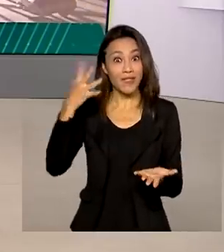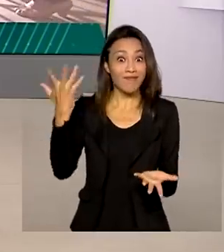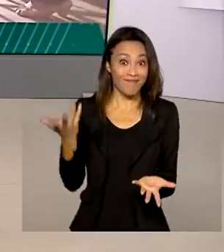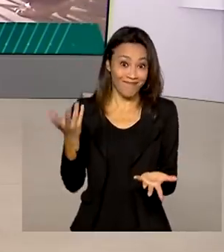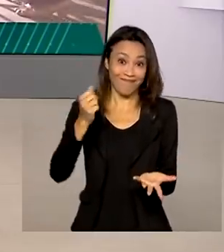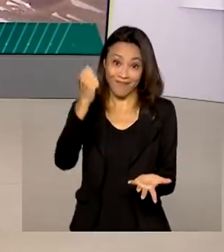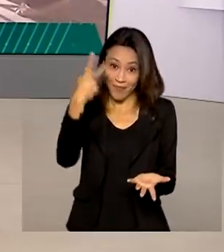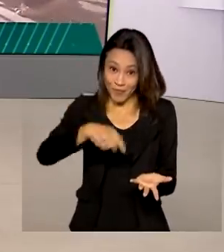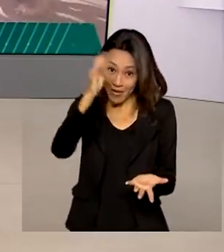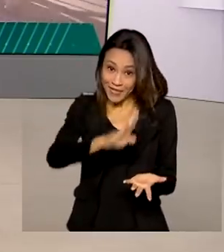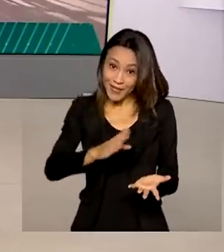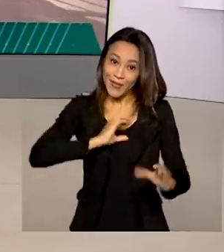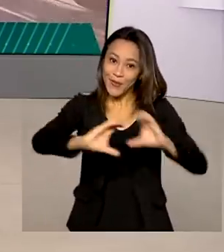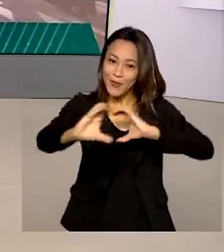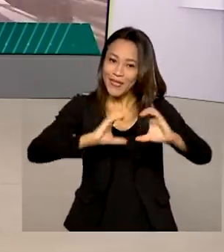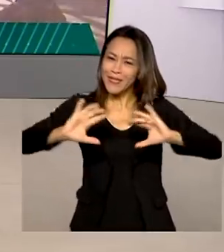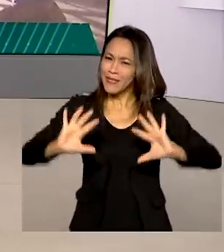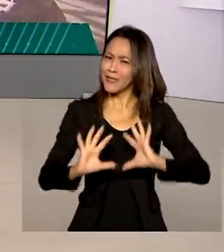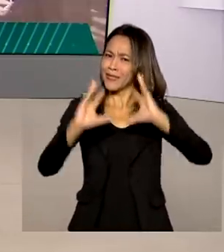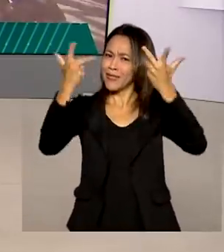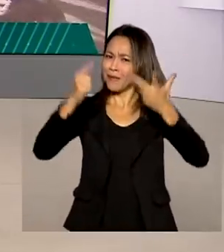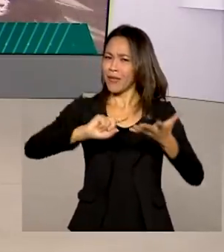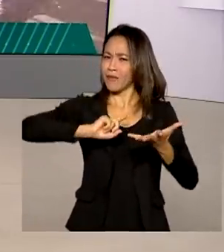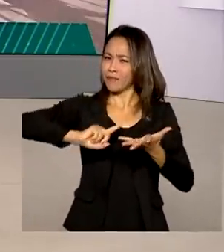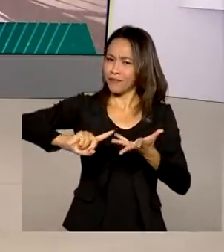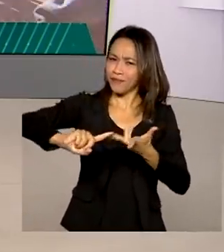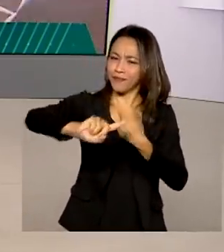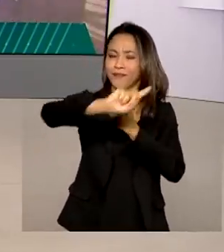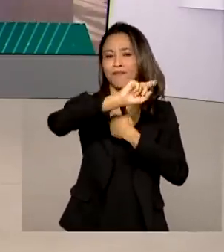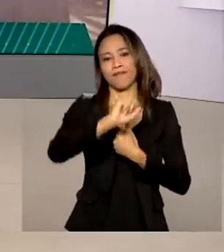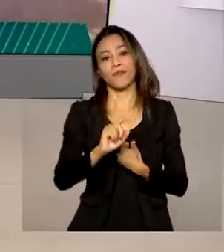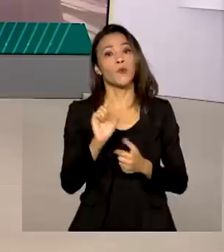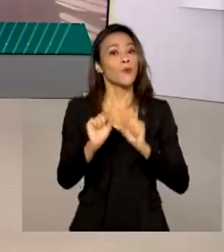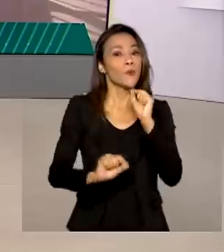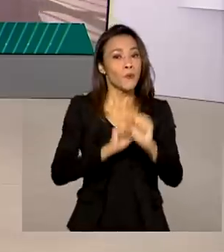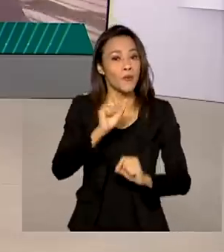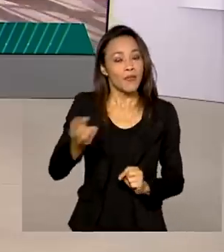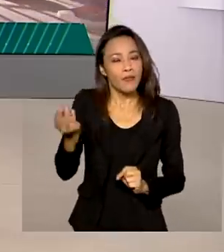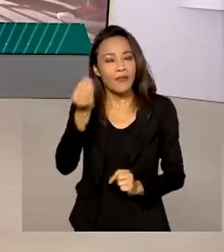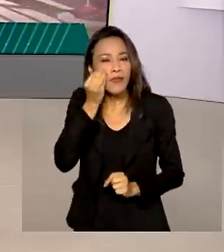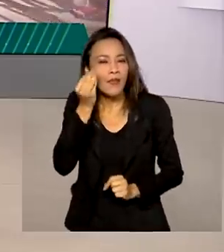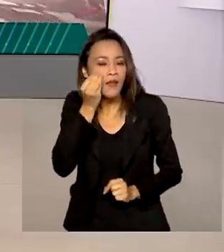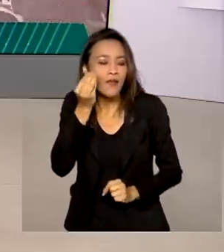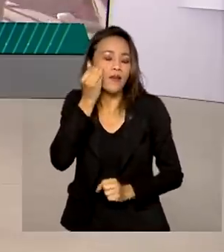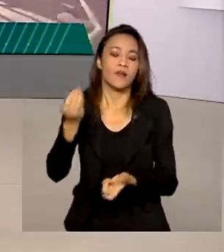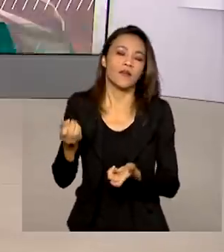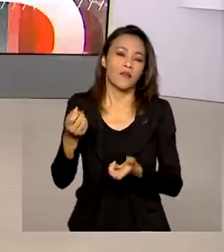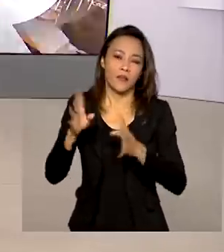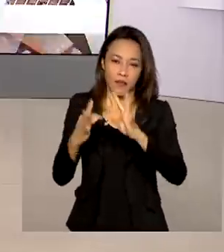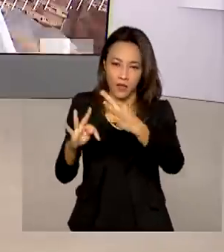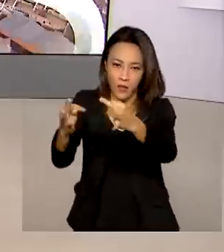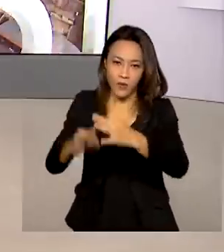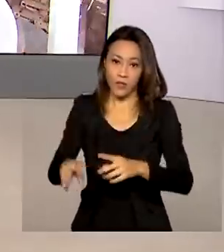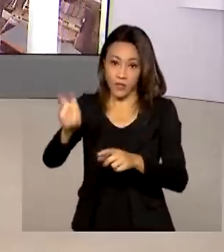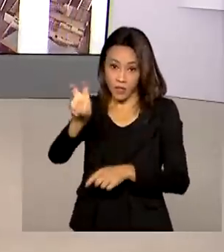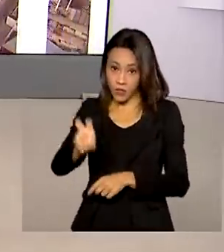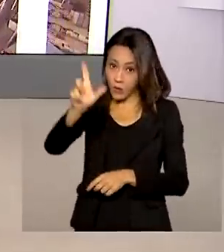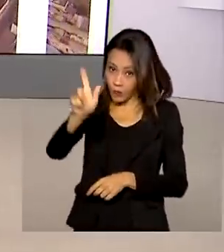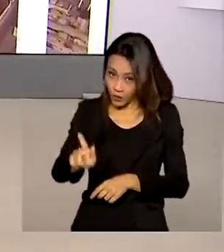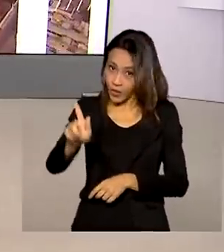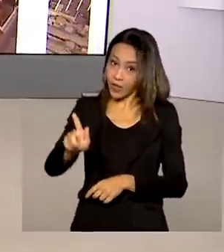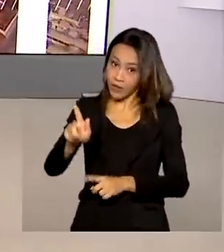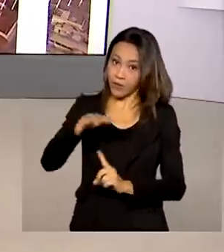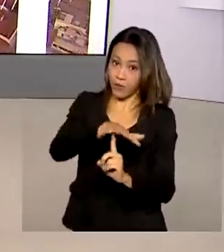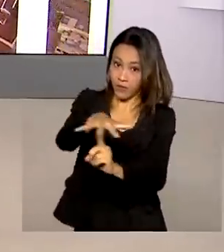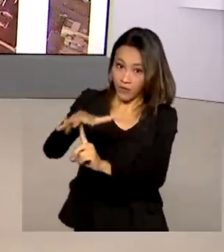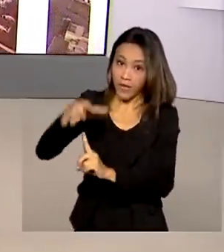e para celebrar a data, o governo faz uma série de atividades. Além de fazer testes com a tecnologia 5G em uma exposição, um